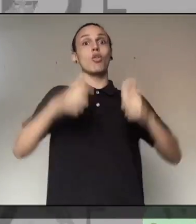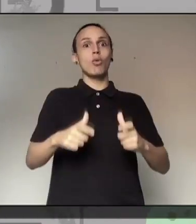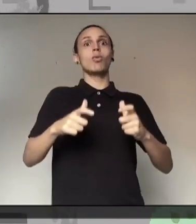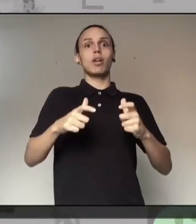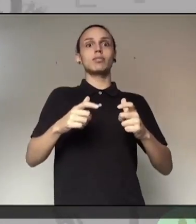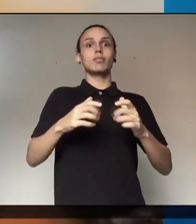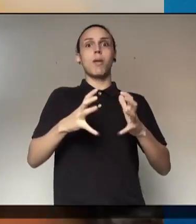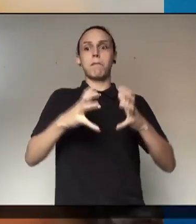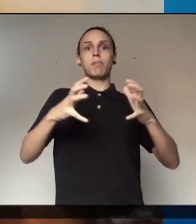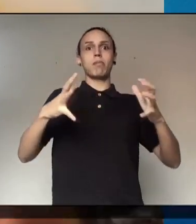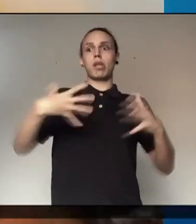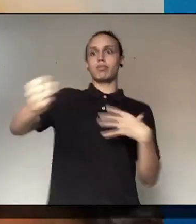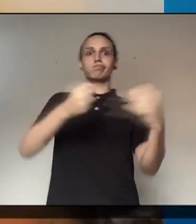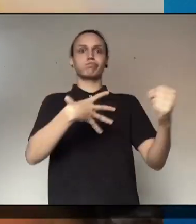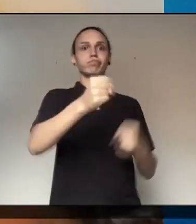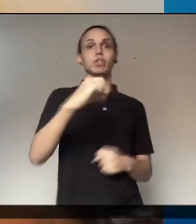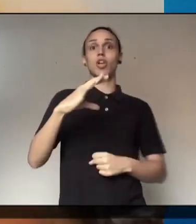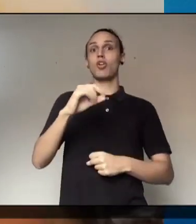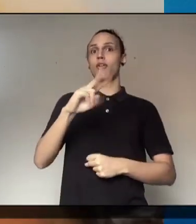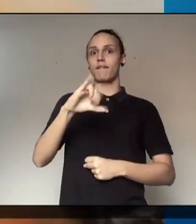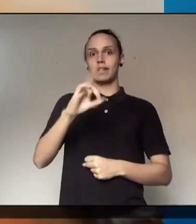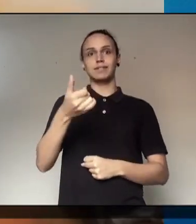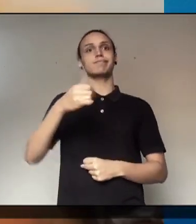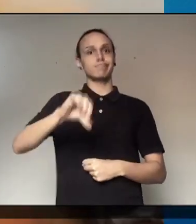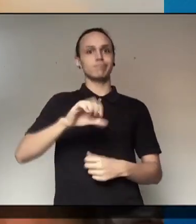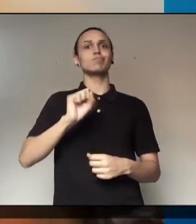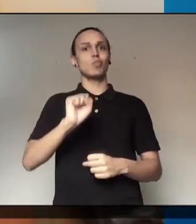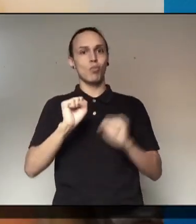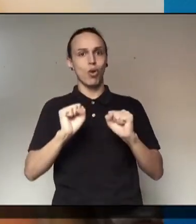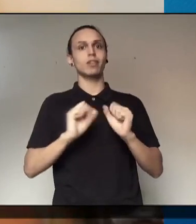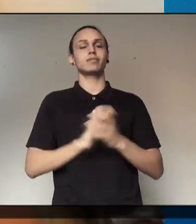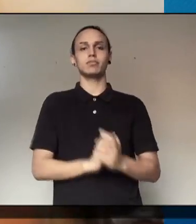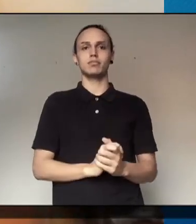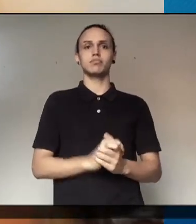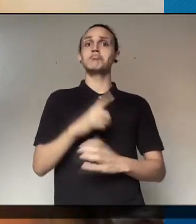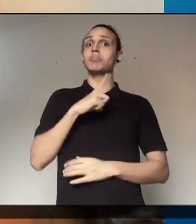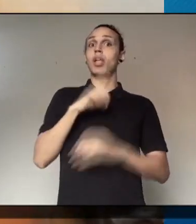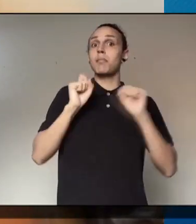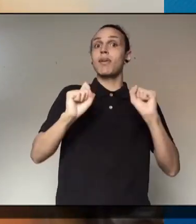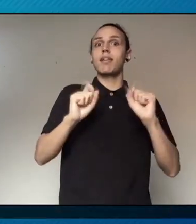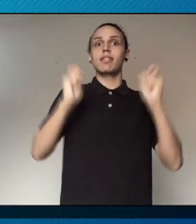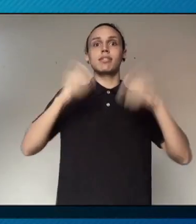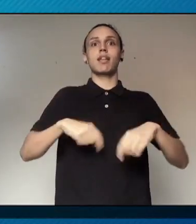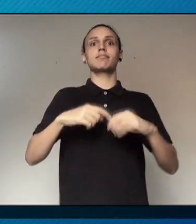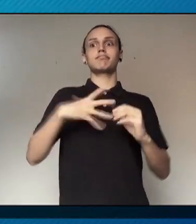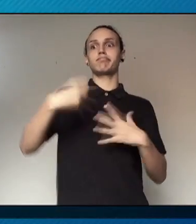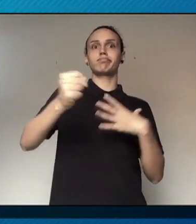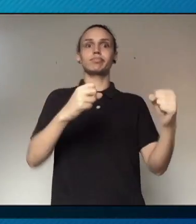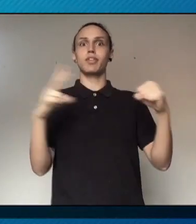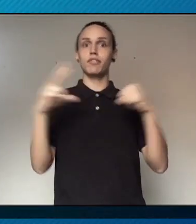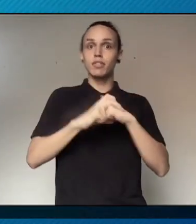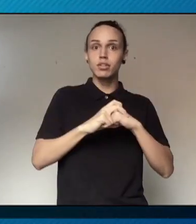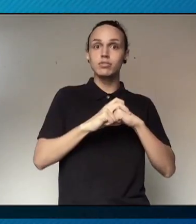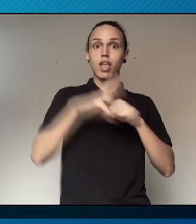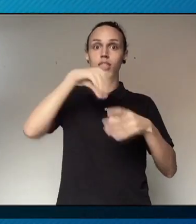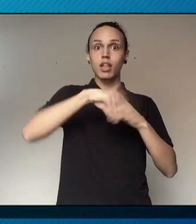Por serem espaços de intensa interação, é possível que as escolas possam, sim, ser espaços para ampliação da transmissão